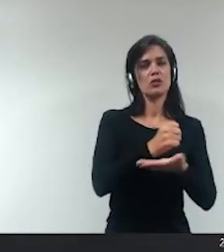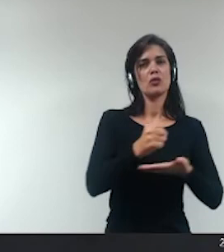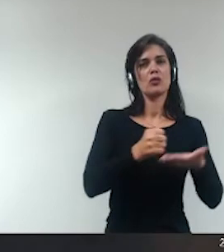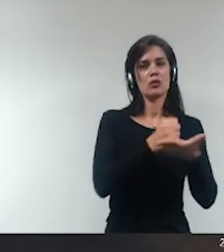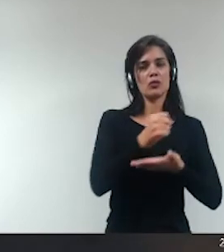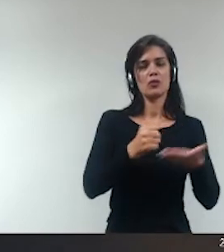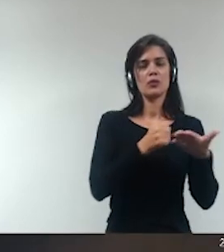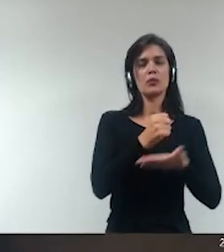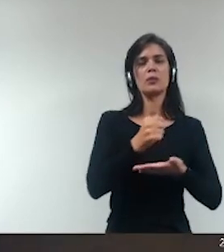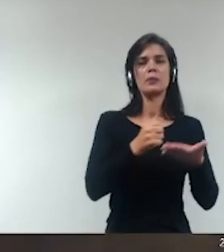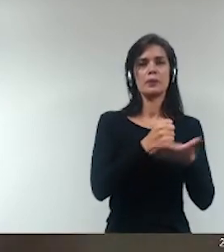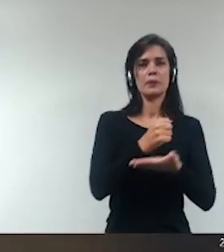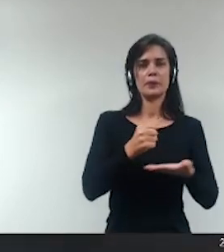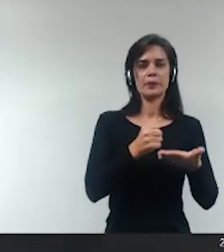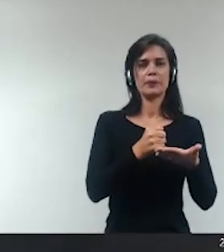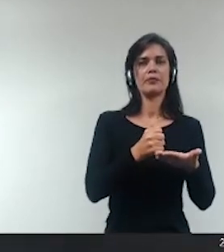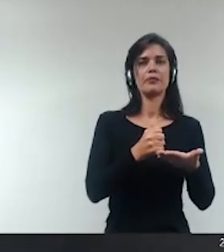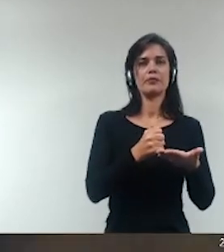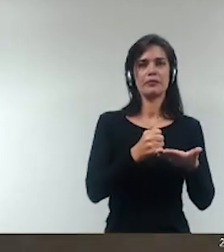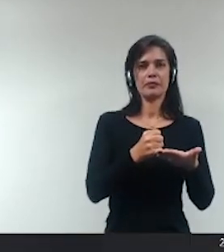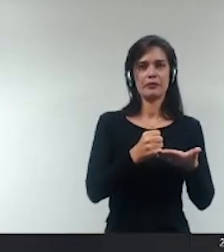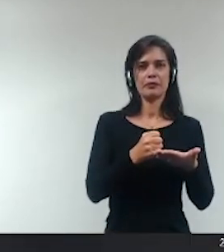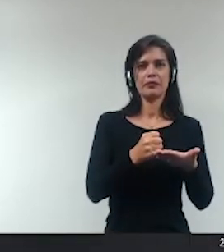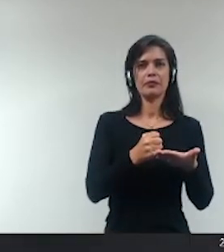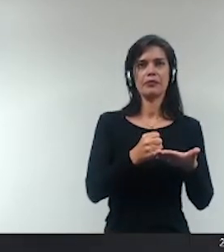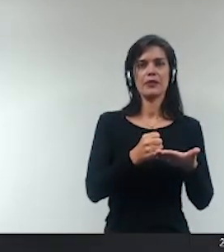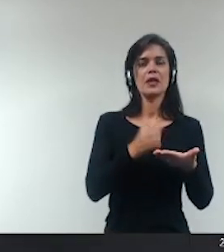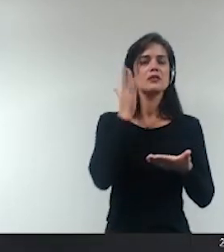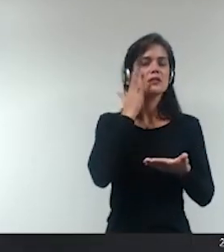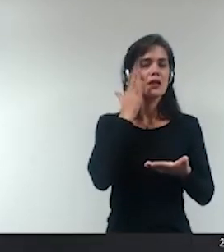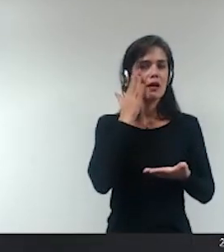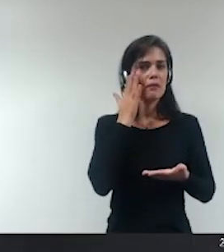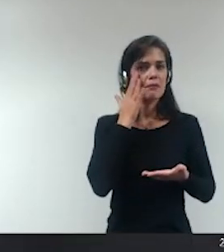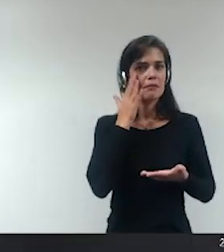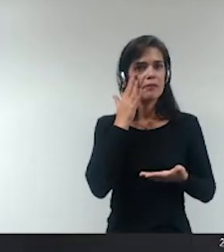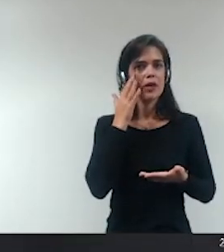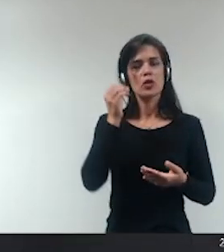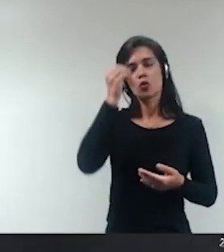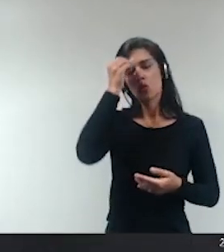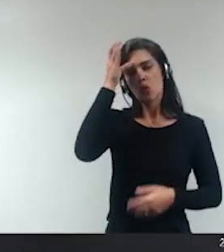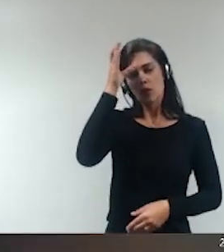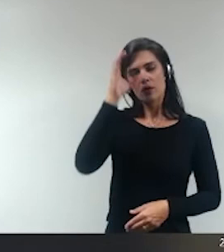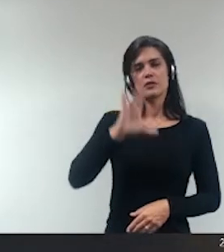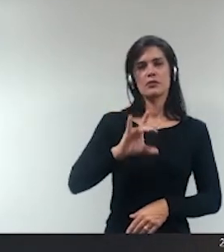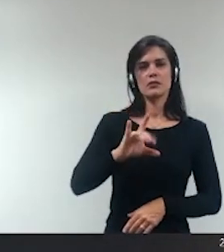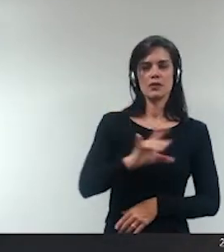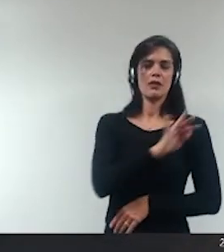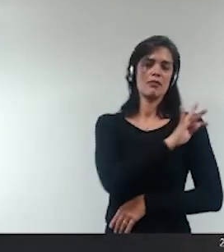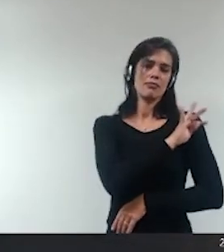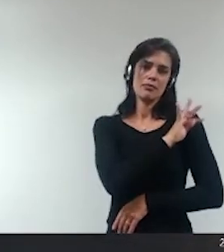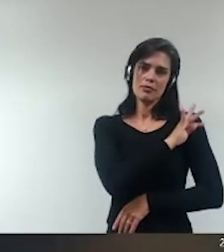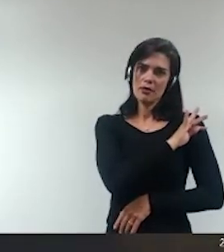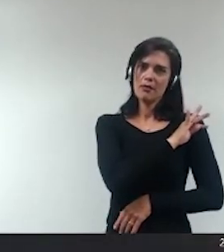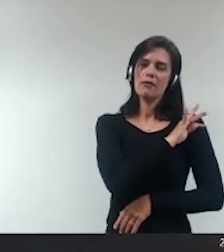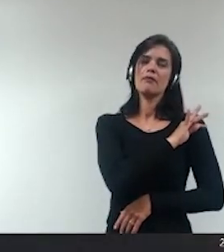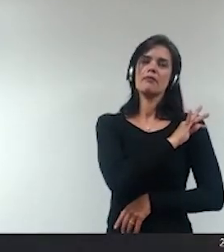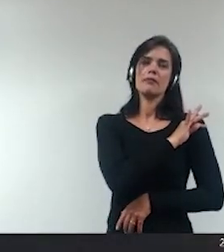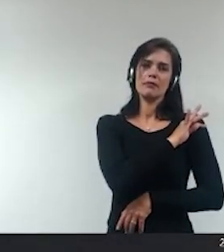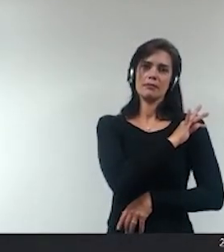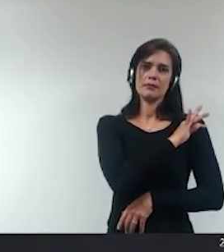ouvidando as orientações técnicas e científicas dominantes assim como